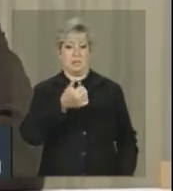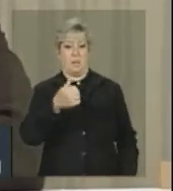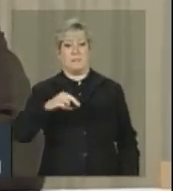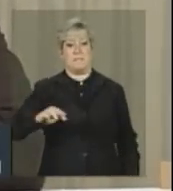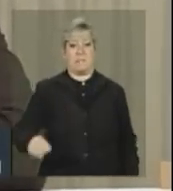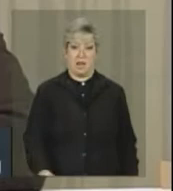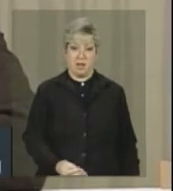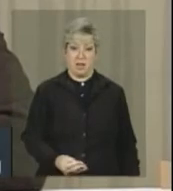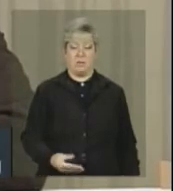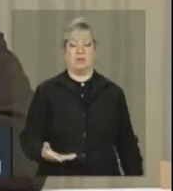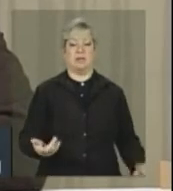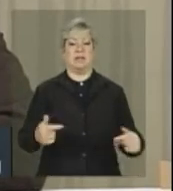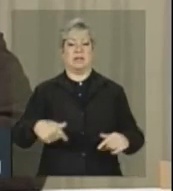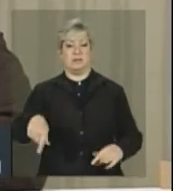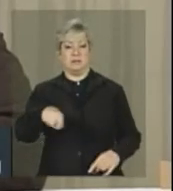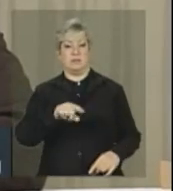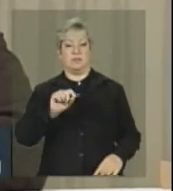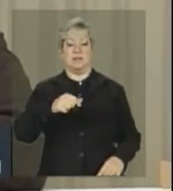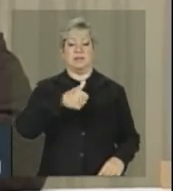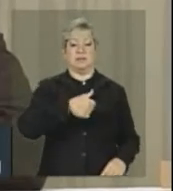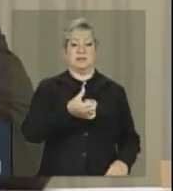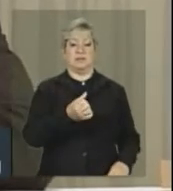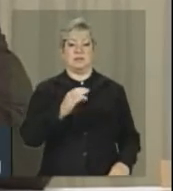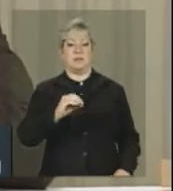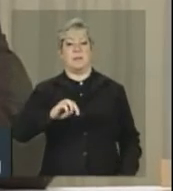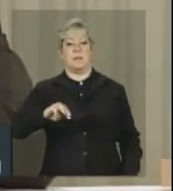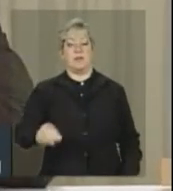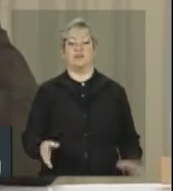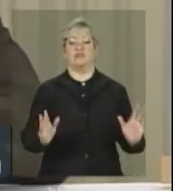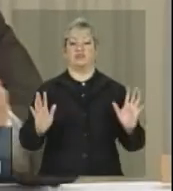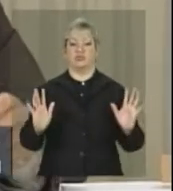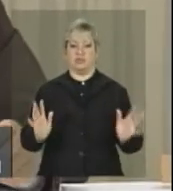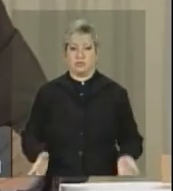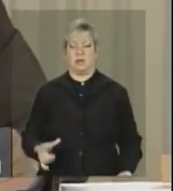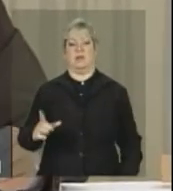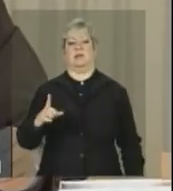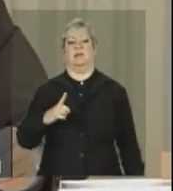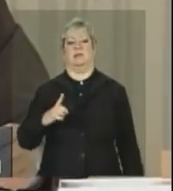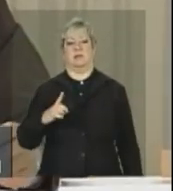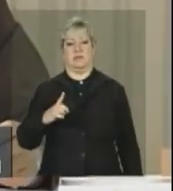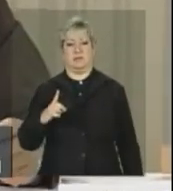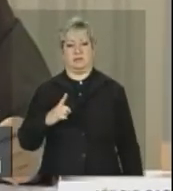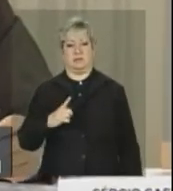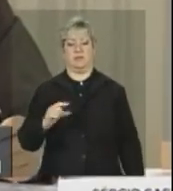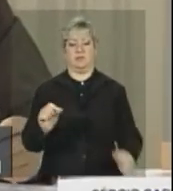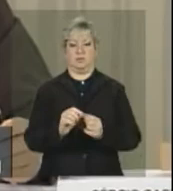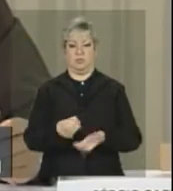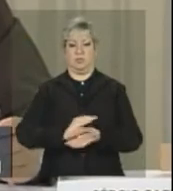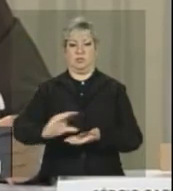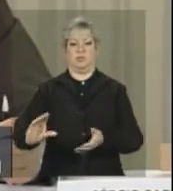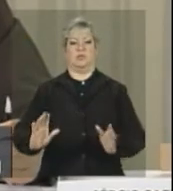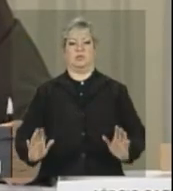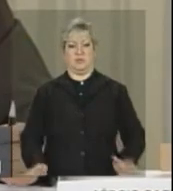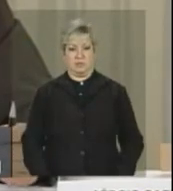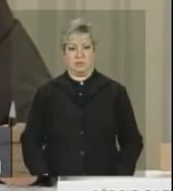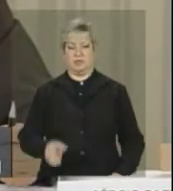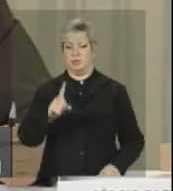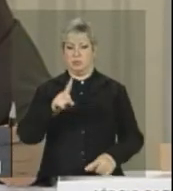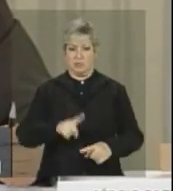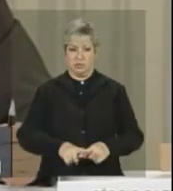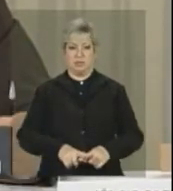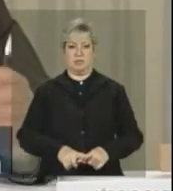dos quais 160 milhões já estão empenhados, estão totalmente